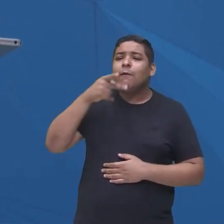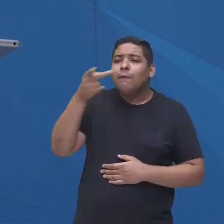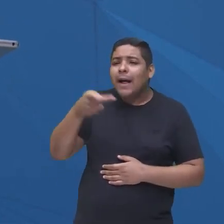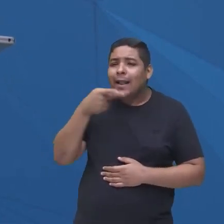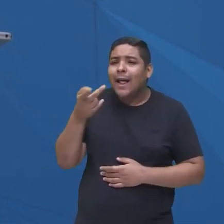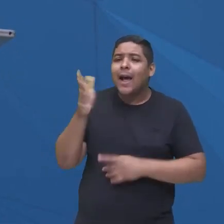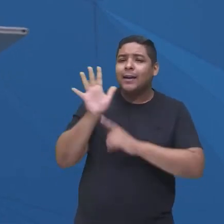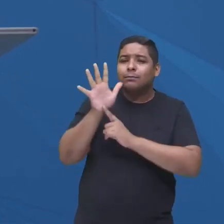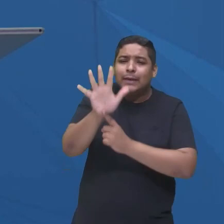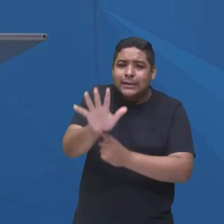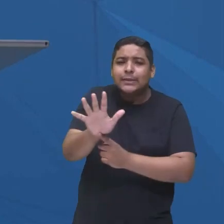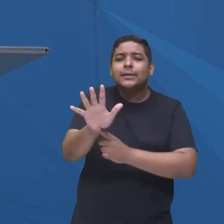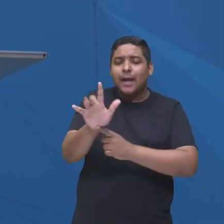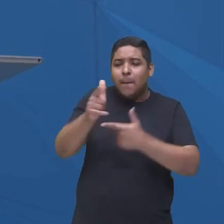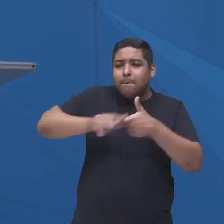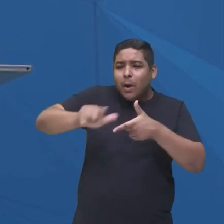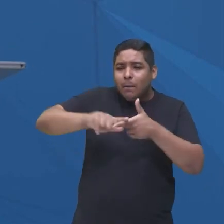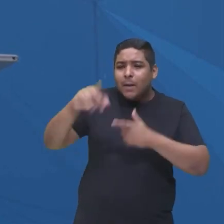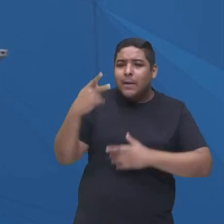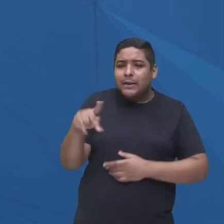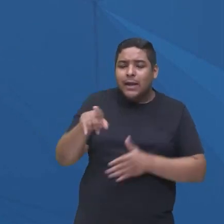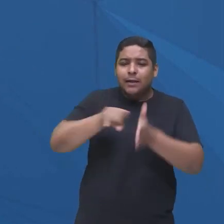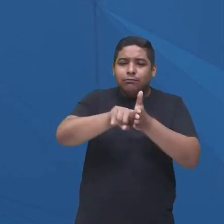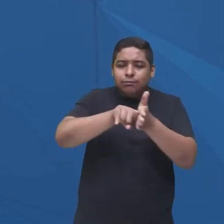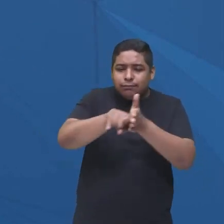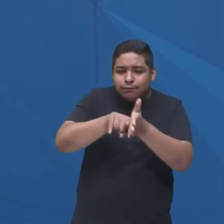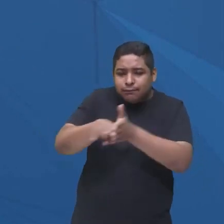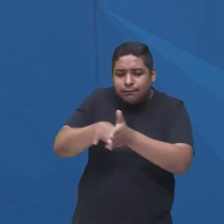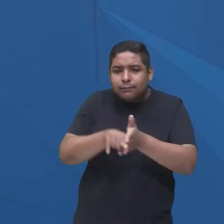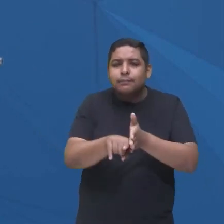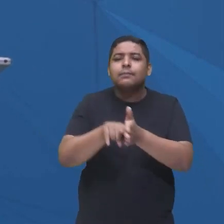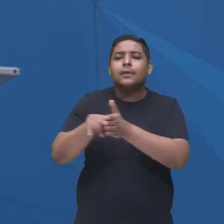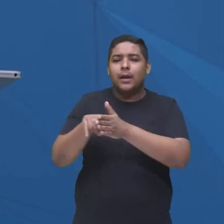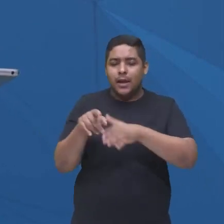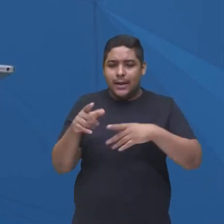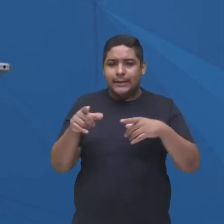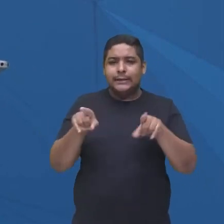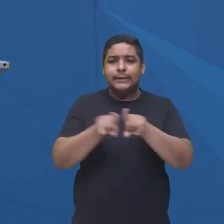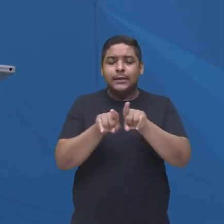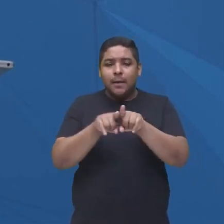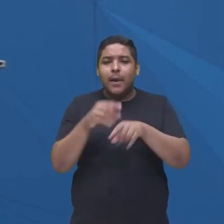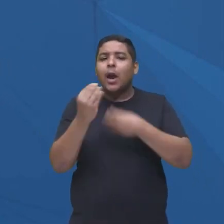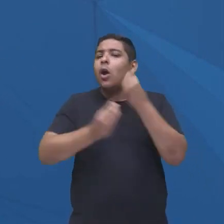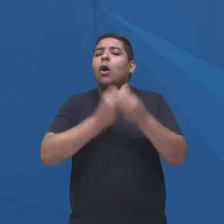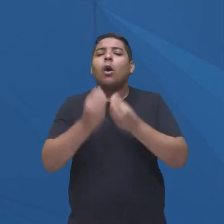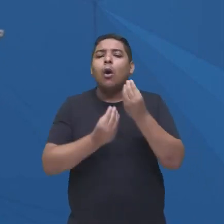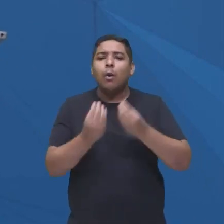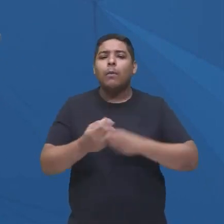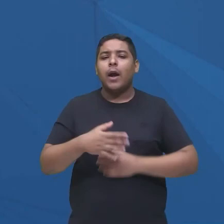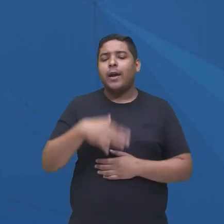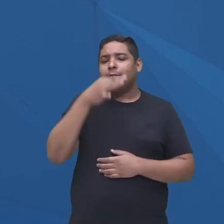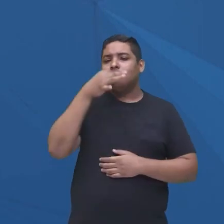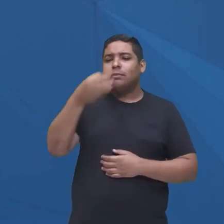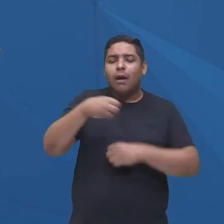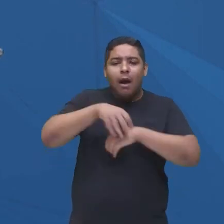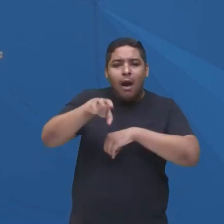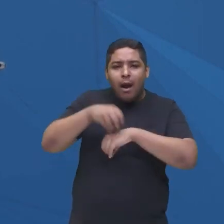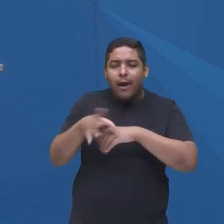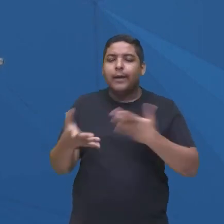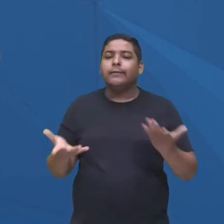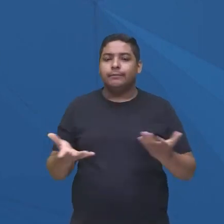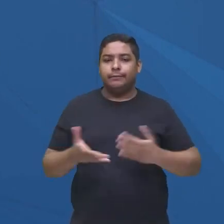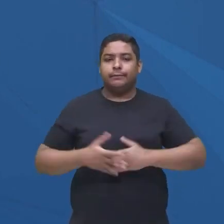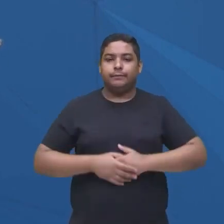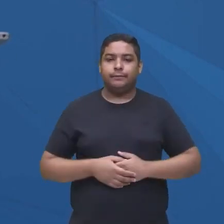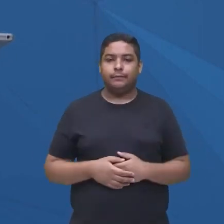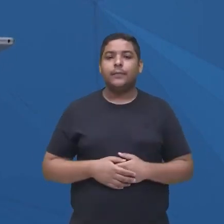a gente poder investigar, né, e dar ali crédito ao que está sendo feito ou relatado, né, então acho que vale a pena também, são duas